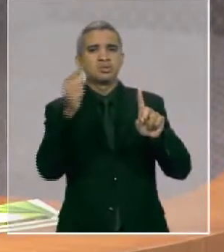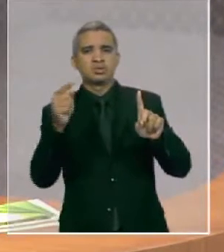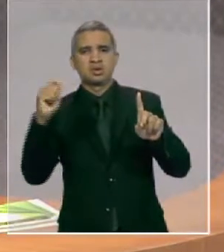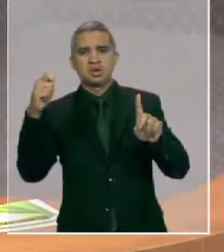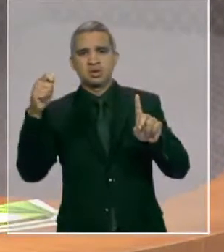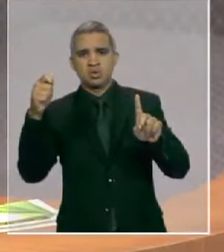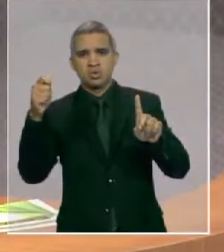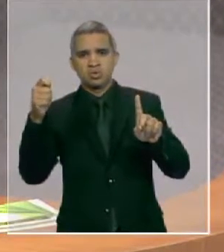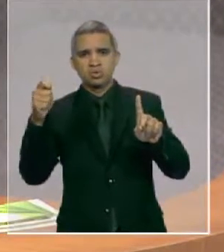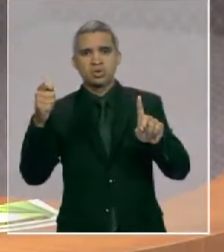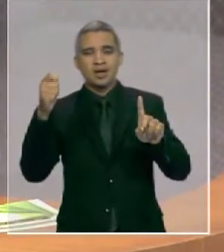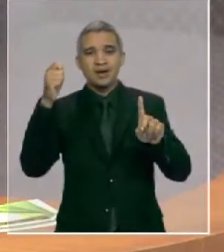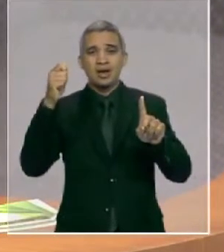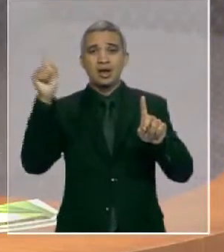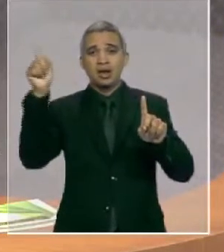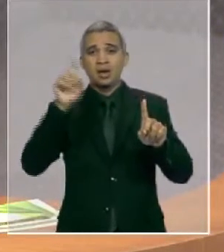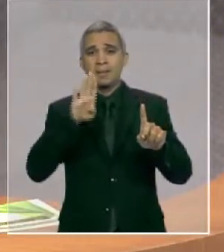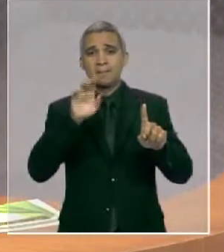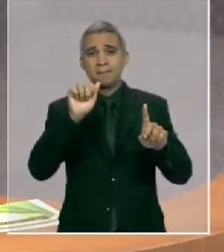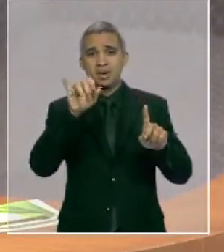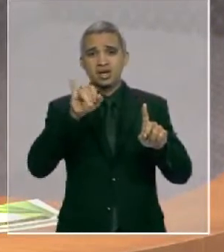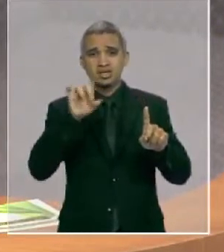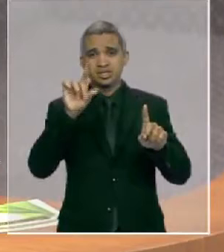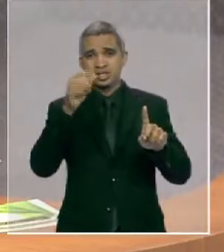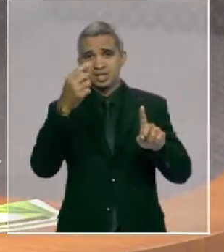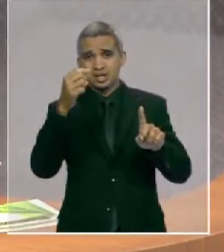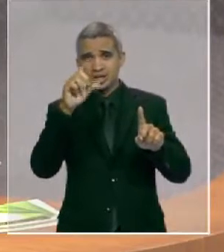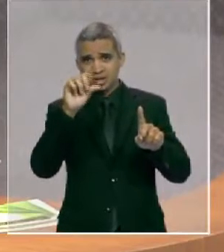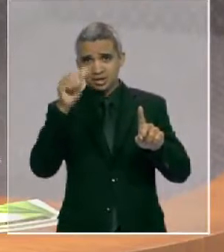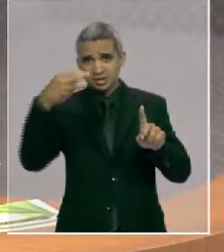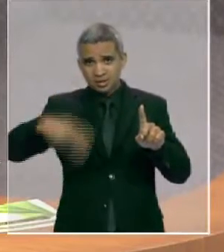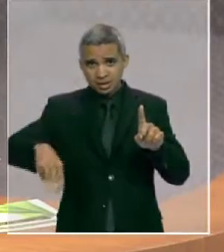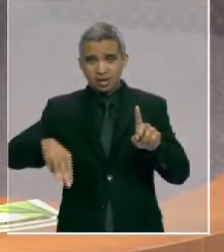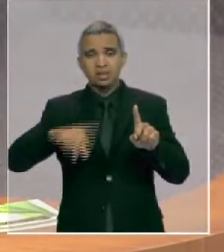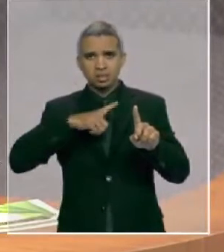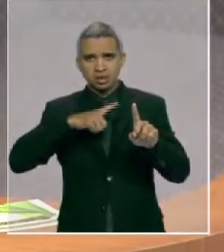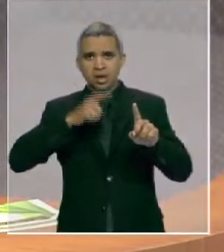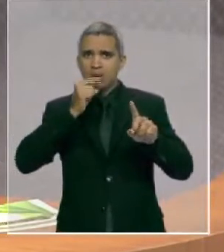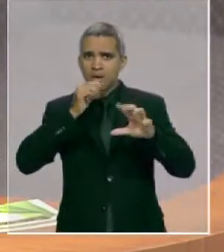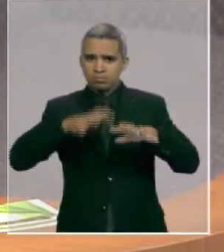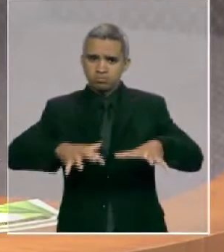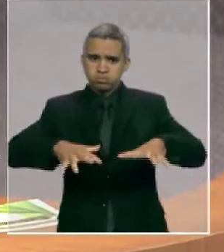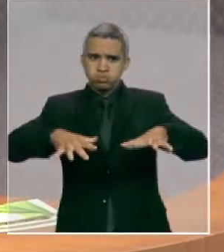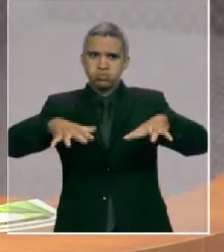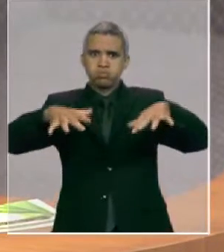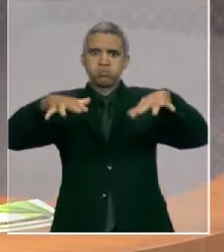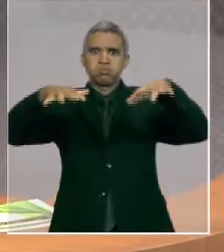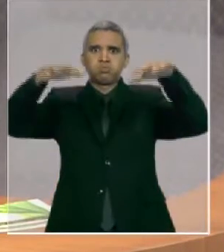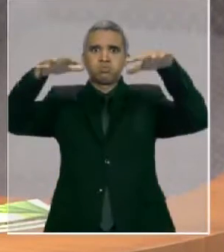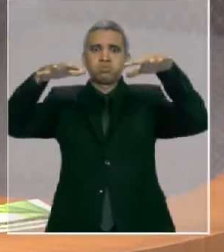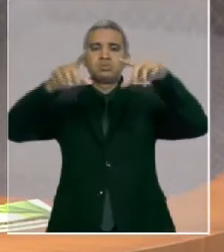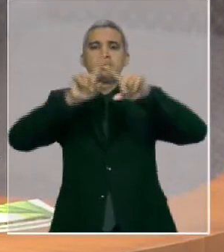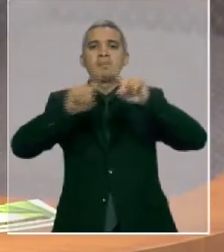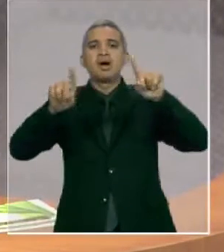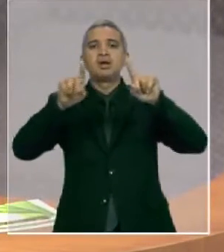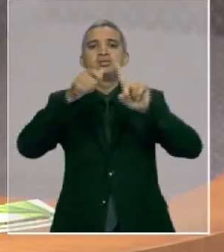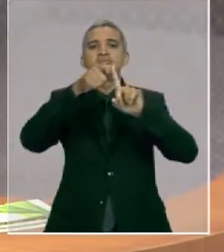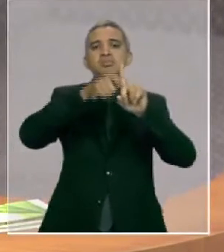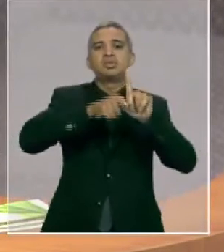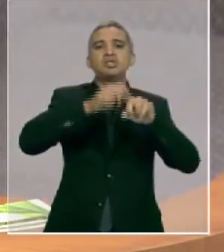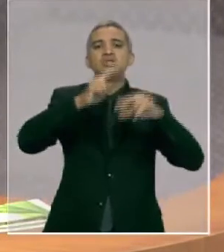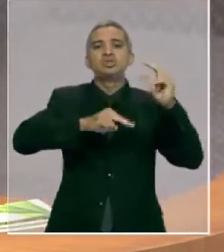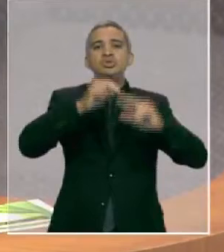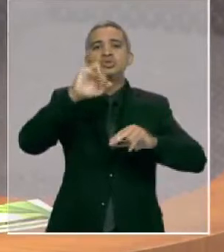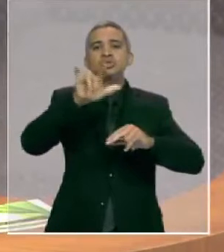verdadeiro mar de água doce. Entretanto, na época do abaixamento, a partir do mês de julho, essa fartura de água escoa para o mar e os campos da